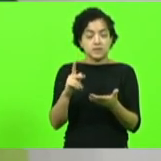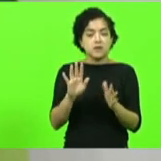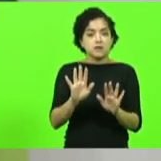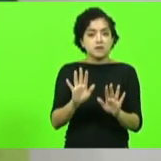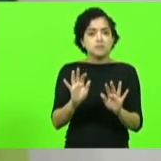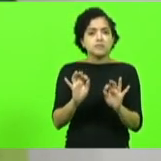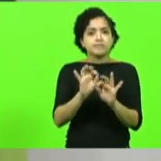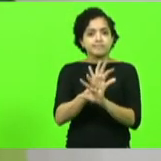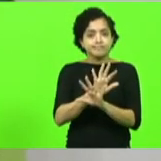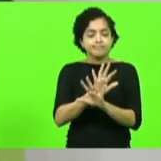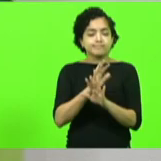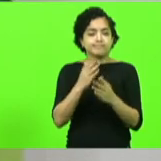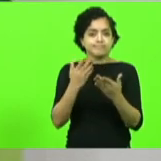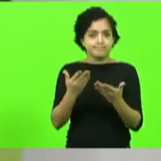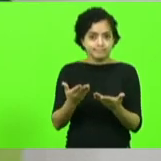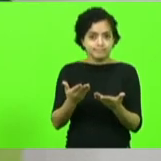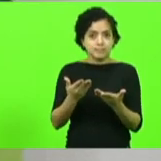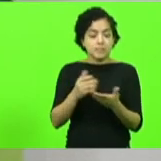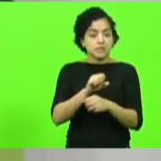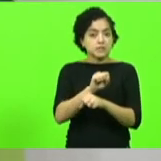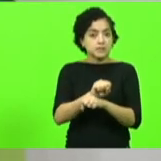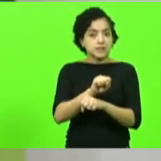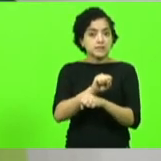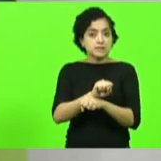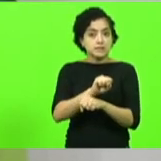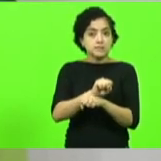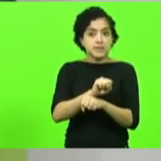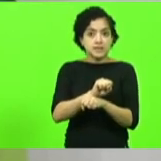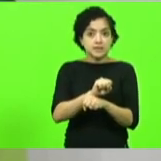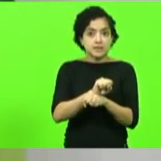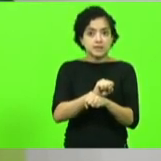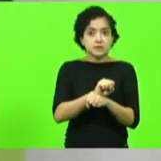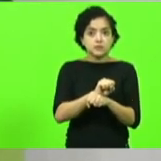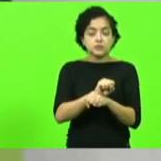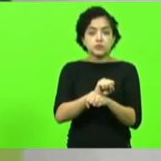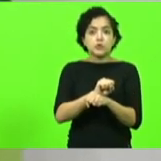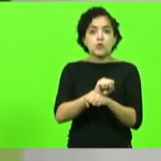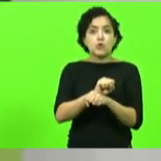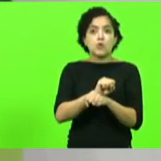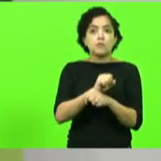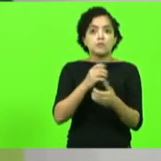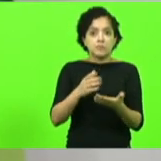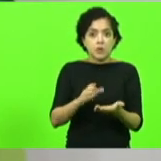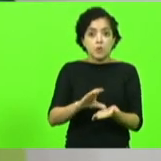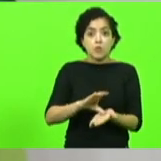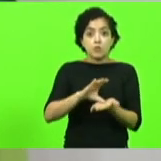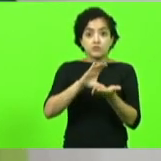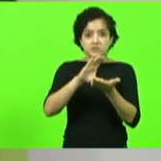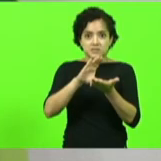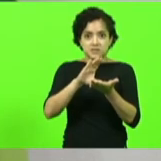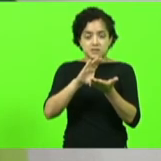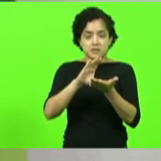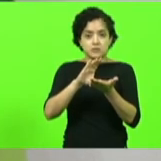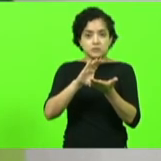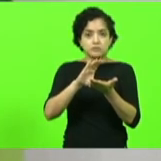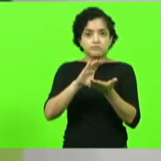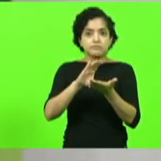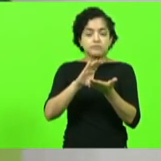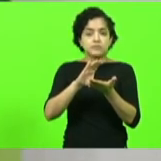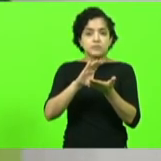nós estamos aguardando o conselho superior do ministério público de Santa Catarina